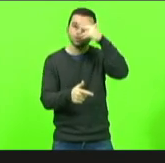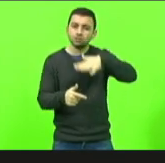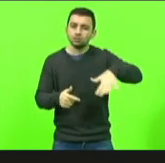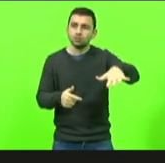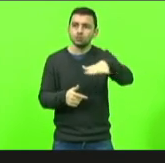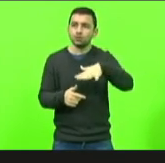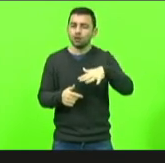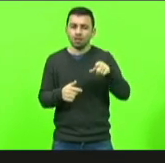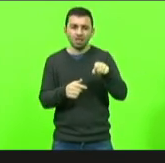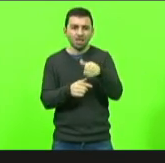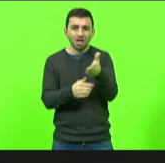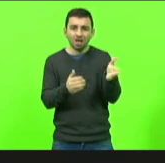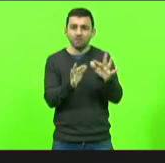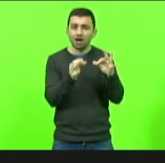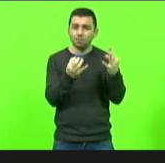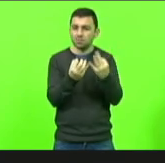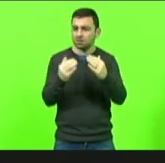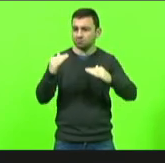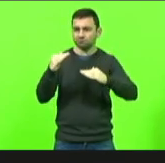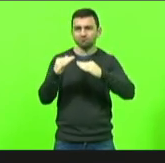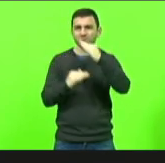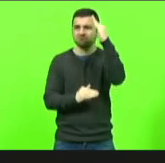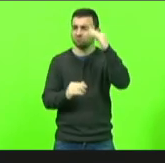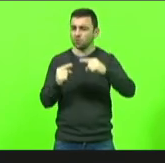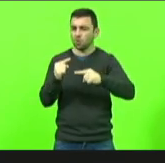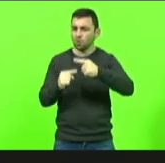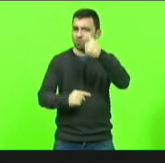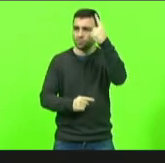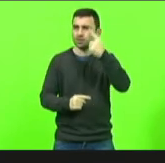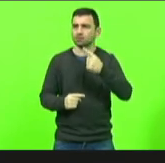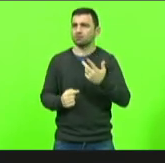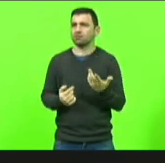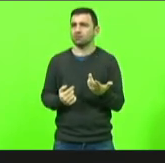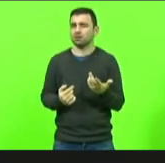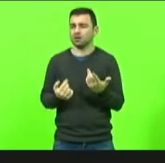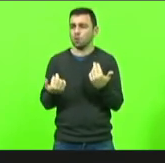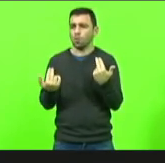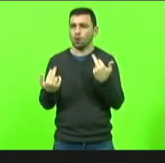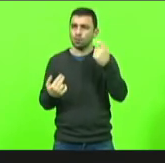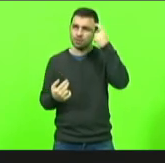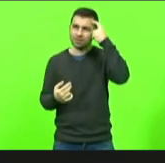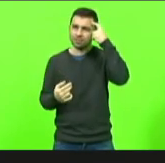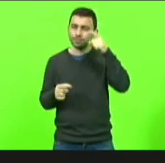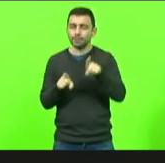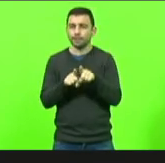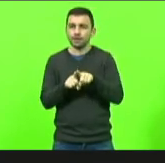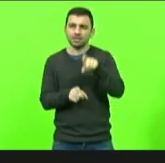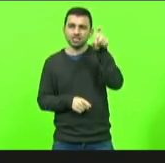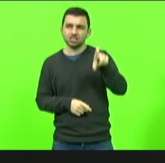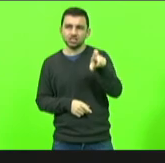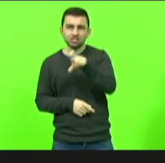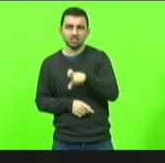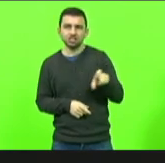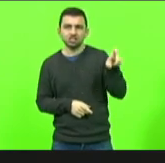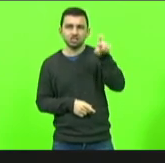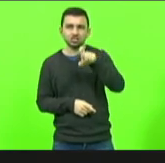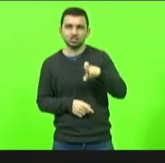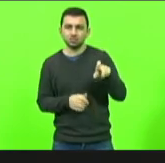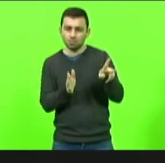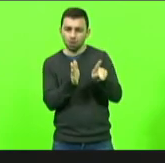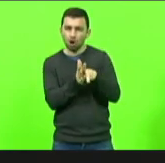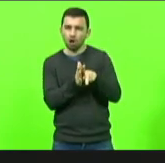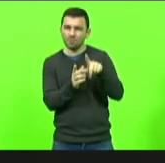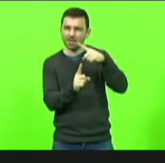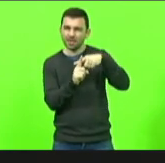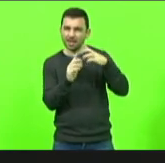famílias não coadunam não concordam quanto as pichações feitas em igrejas por